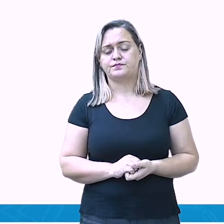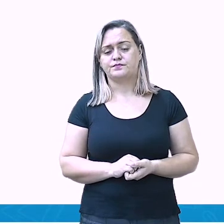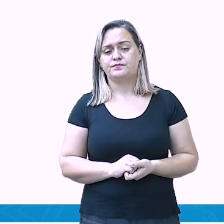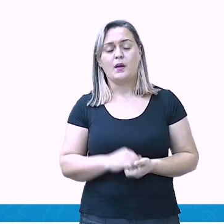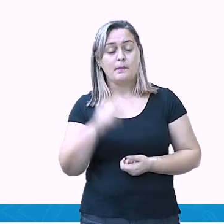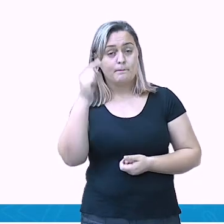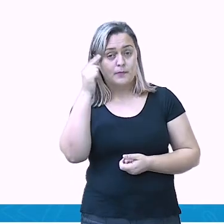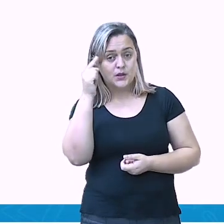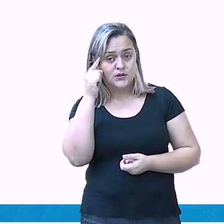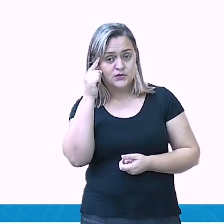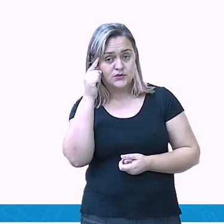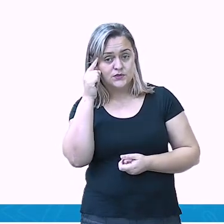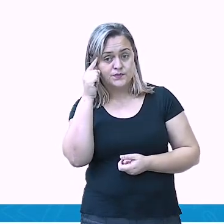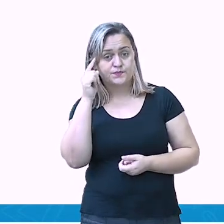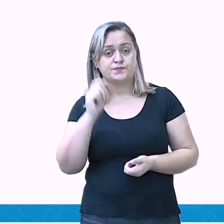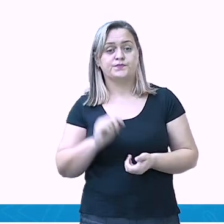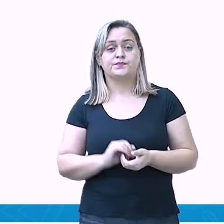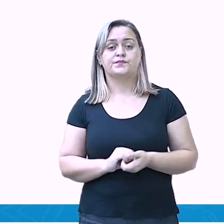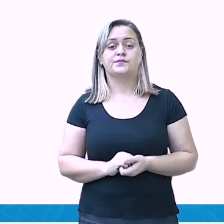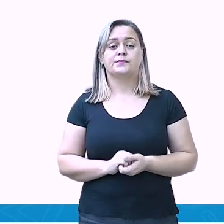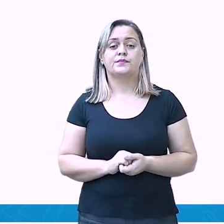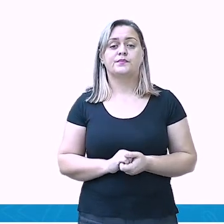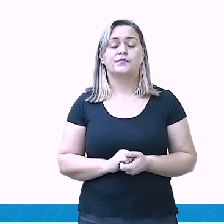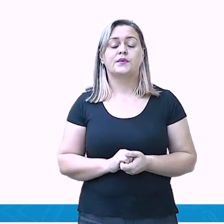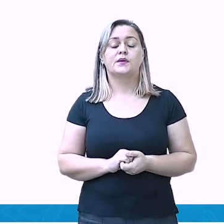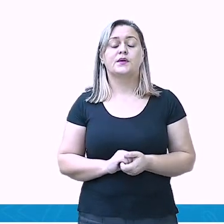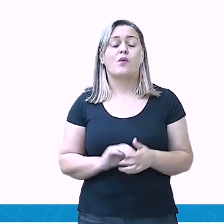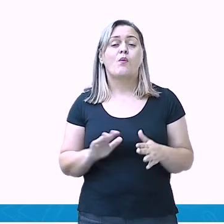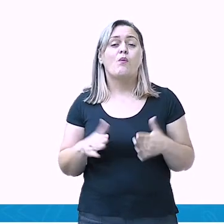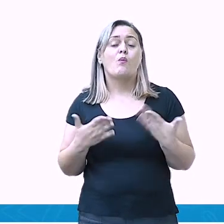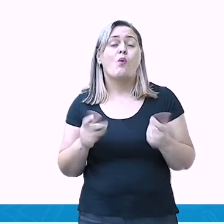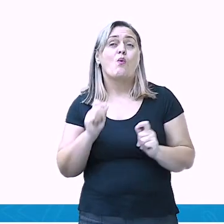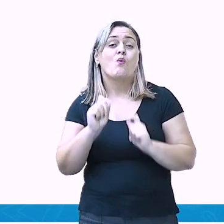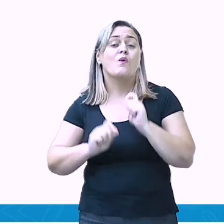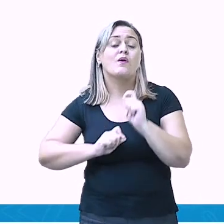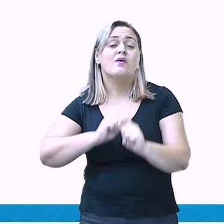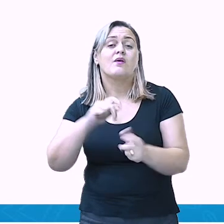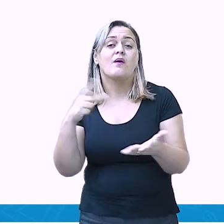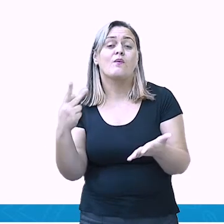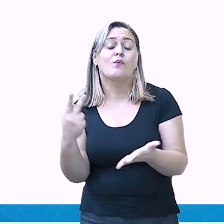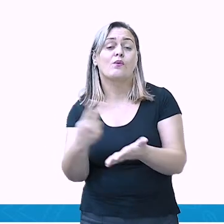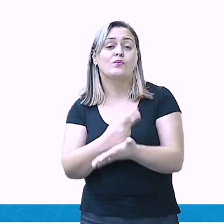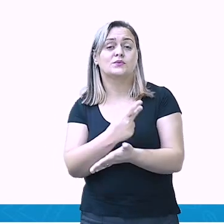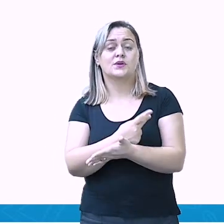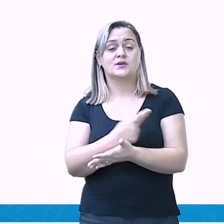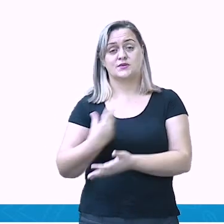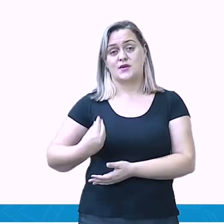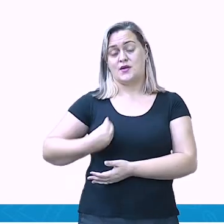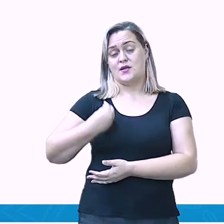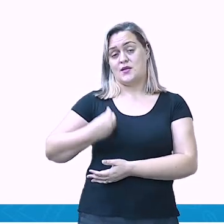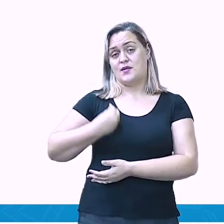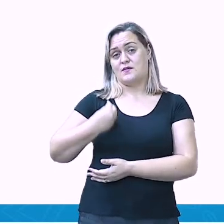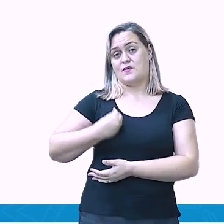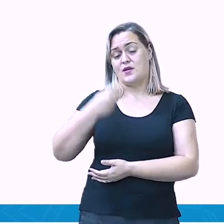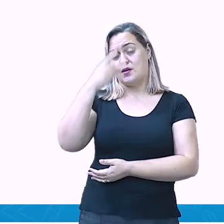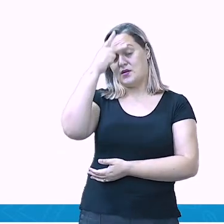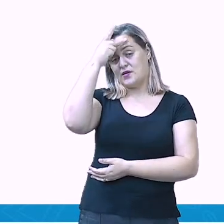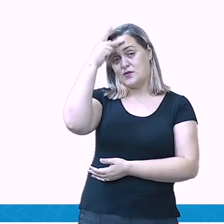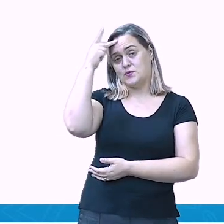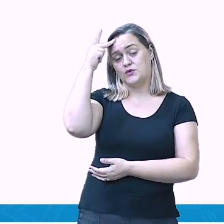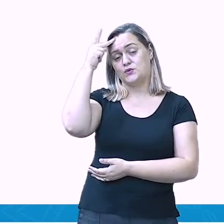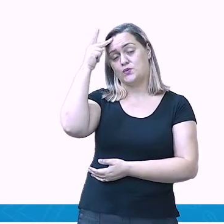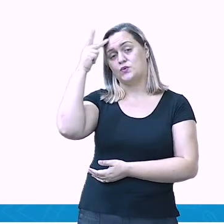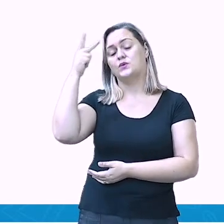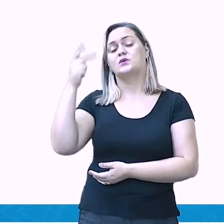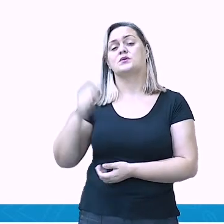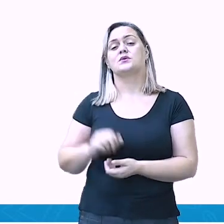modificações no dia a dia das pessoas que vivem nesses espaços? Sente outras mudanças que você observa